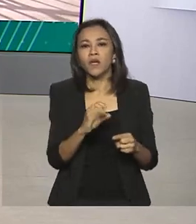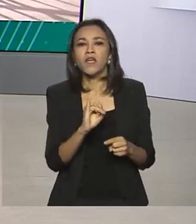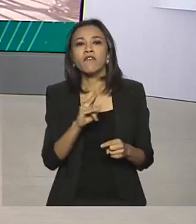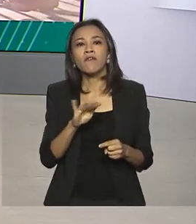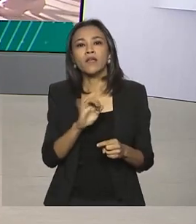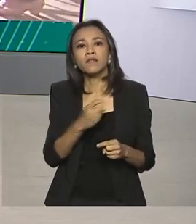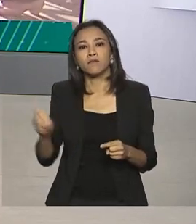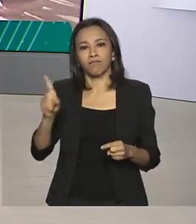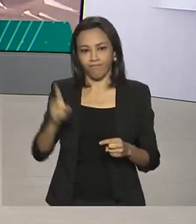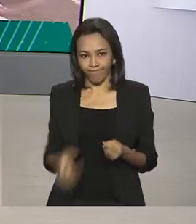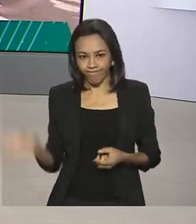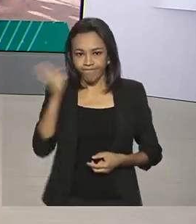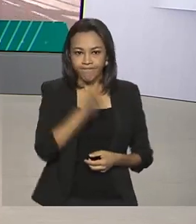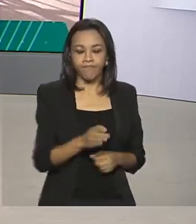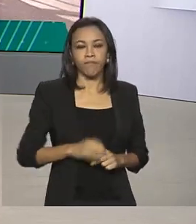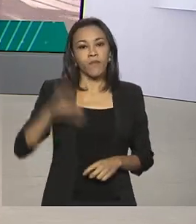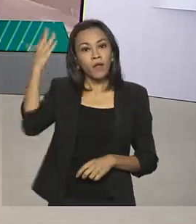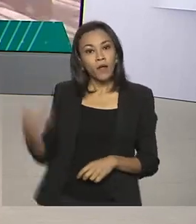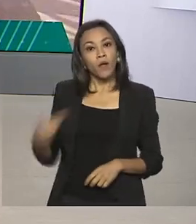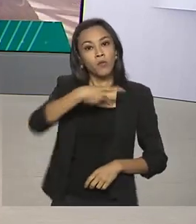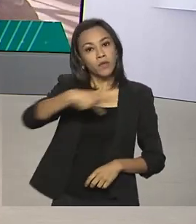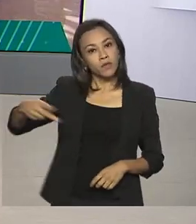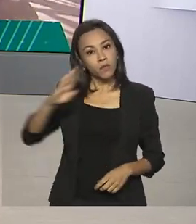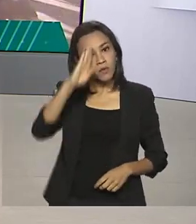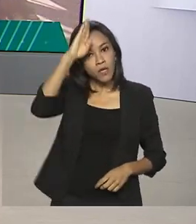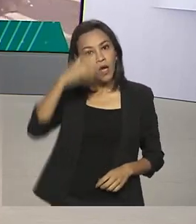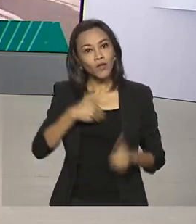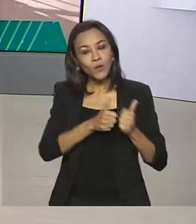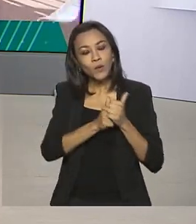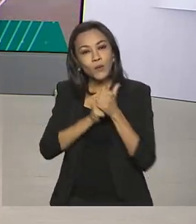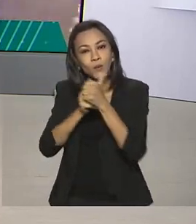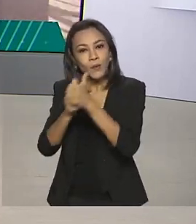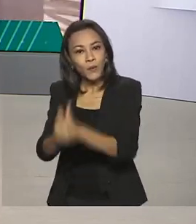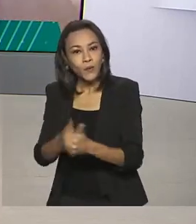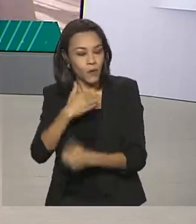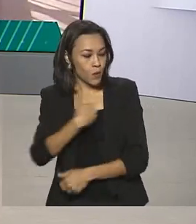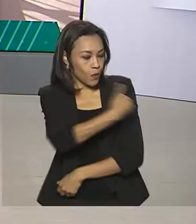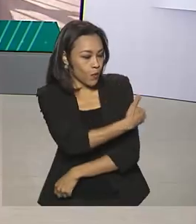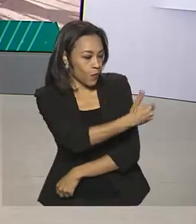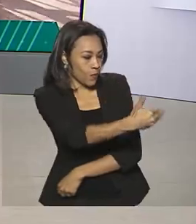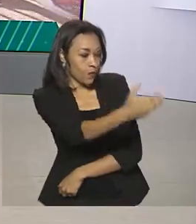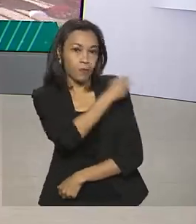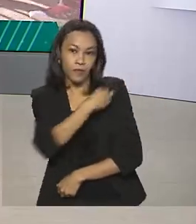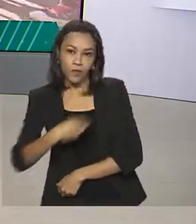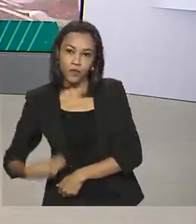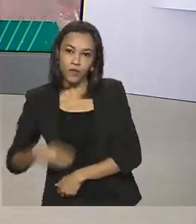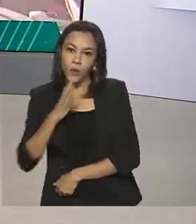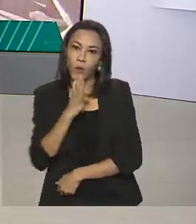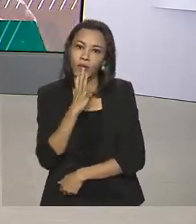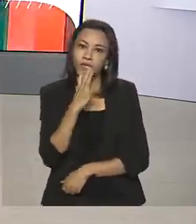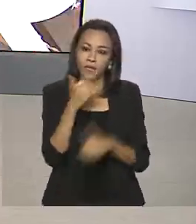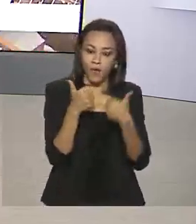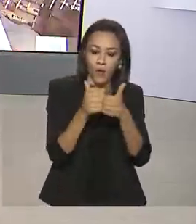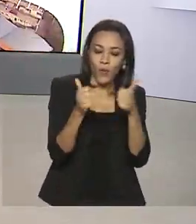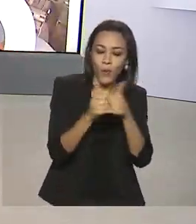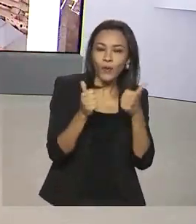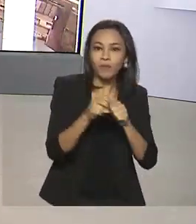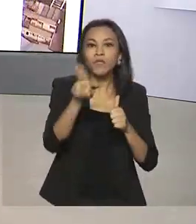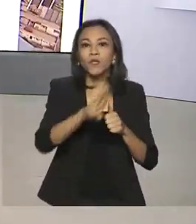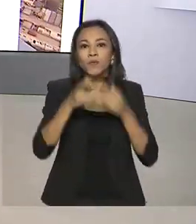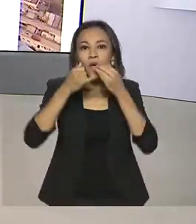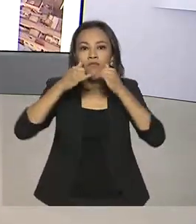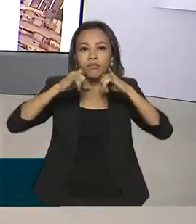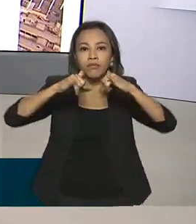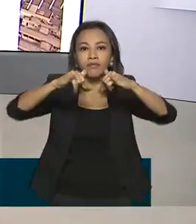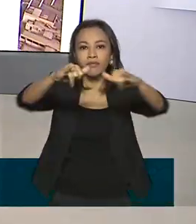O presidente Jair Bolsonaro, acompanhado de ministros, conheceu o ônibus elétrico 100% produzido aqui no Brasil e que poderá